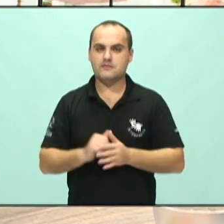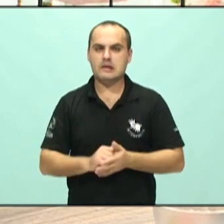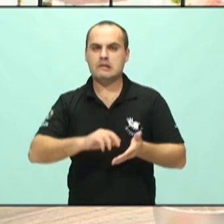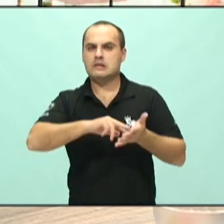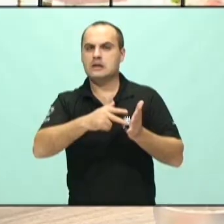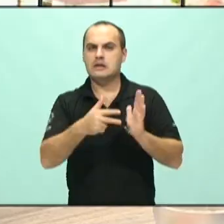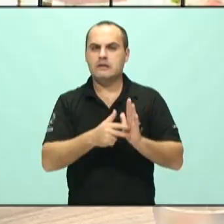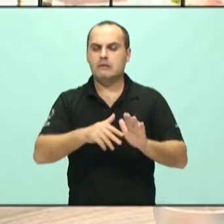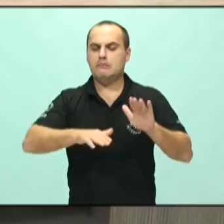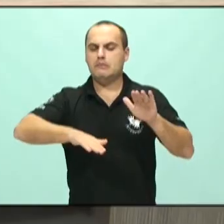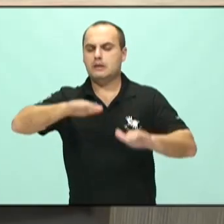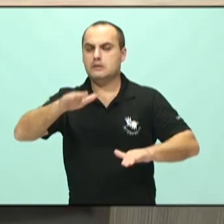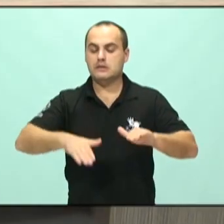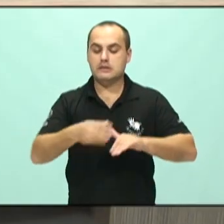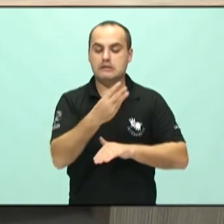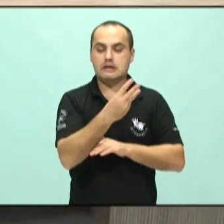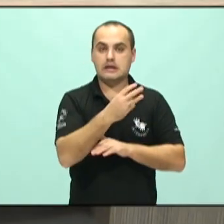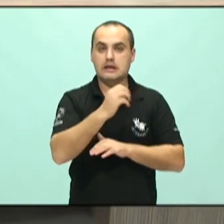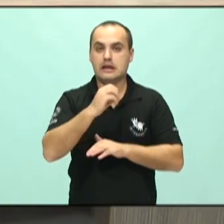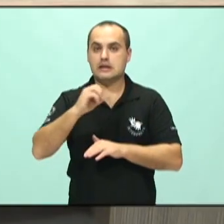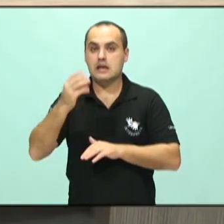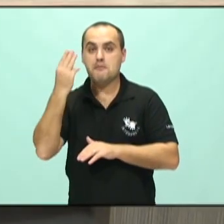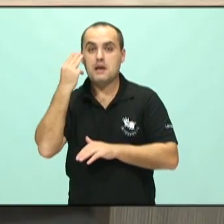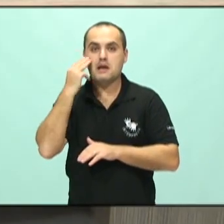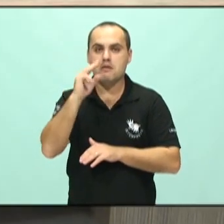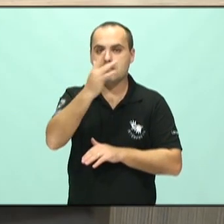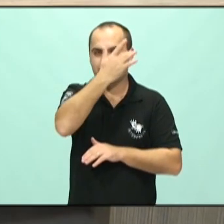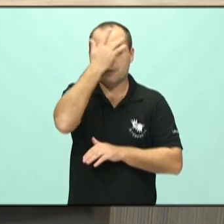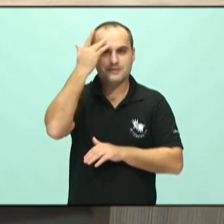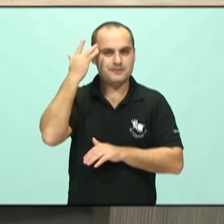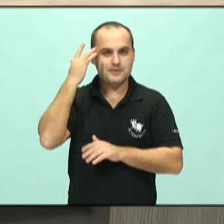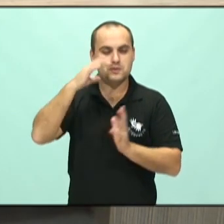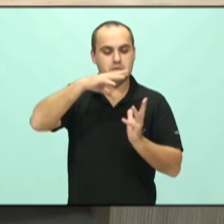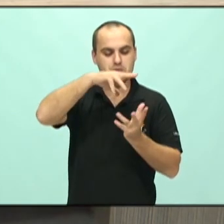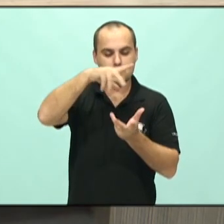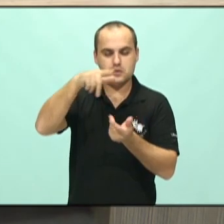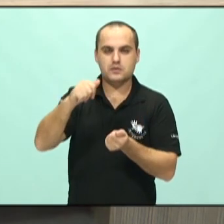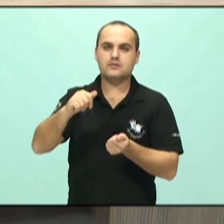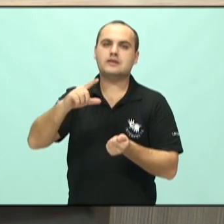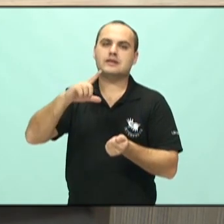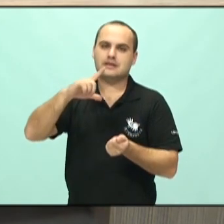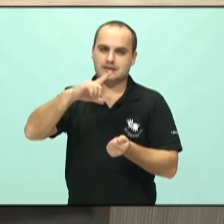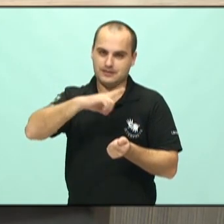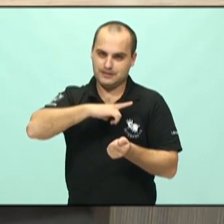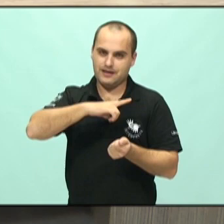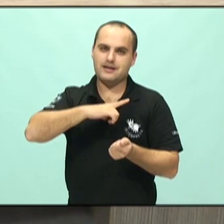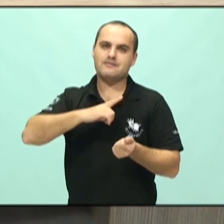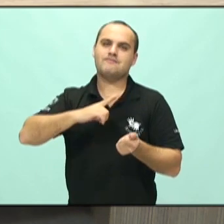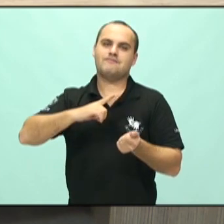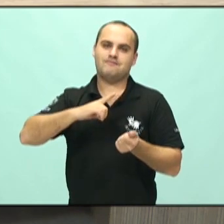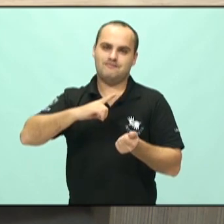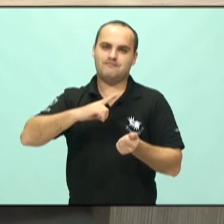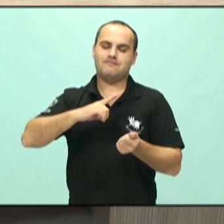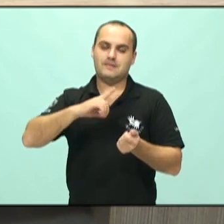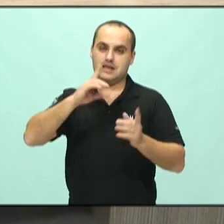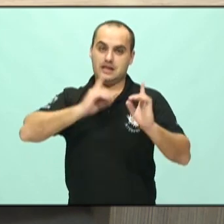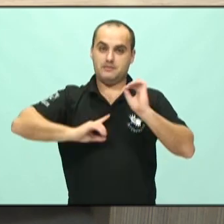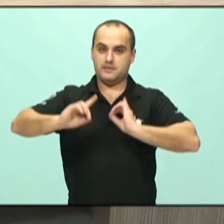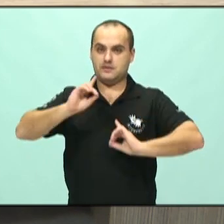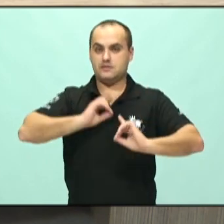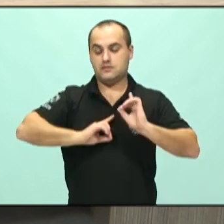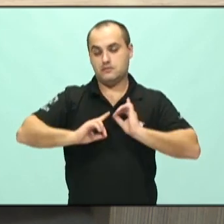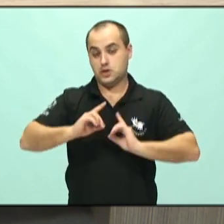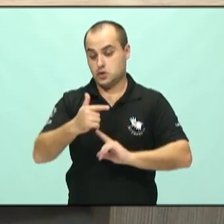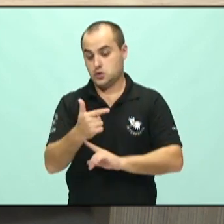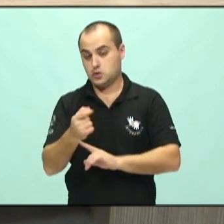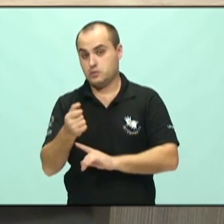ou menos 300 milhões de pessoas no mundo, provavelmente já está bem maior, porque isso daí a gente percebe que